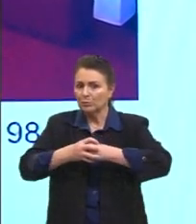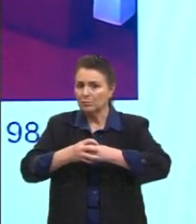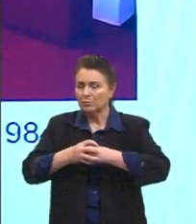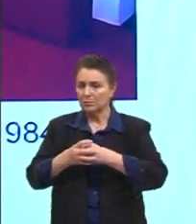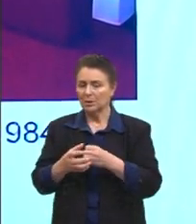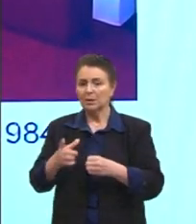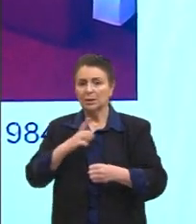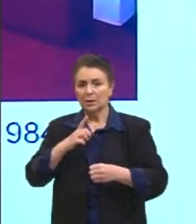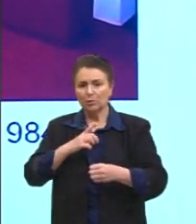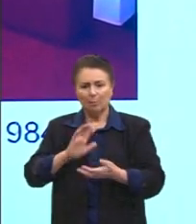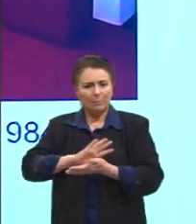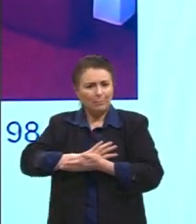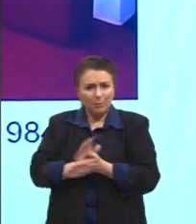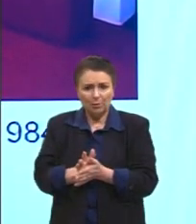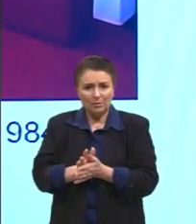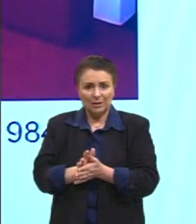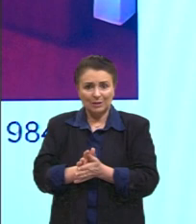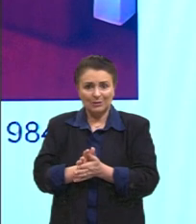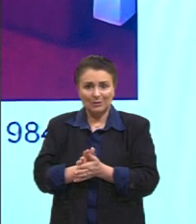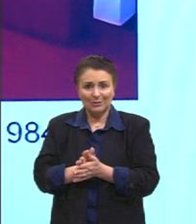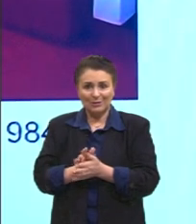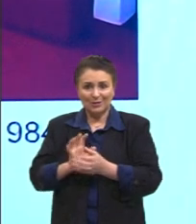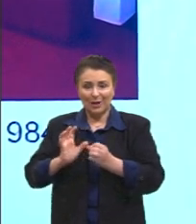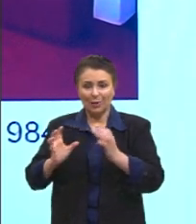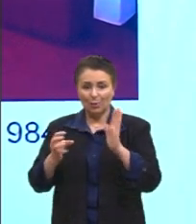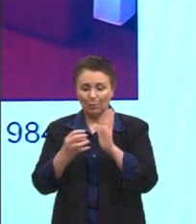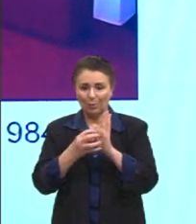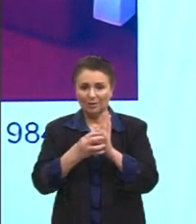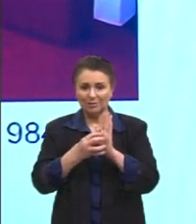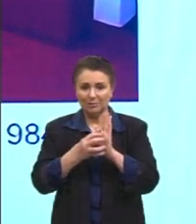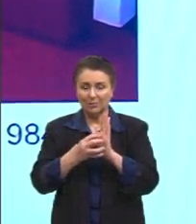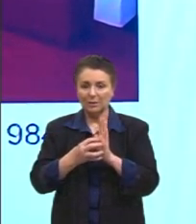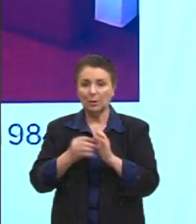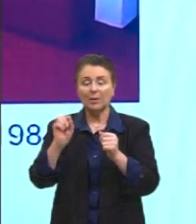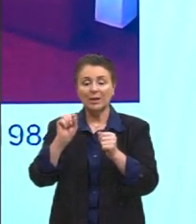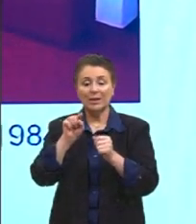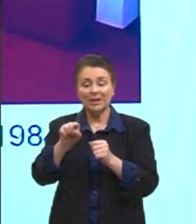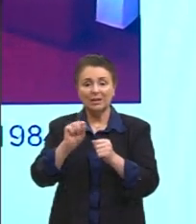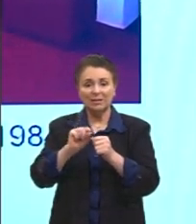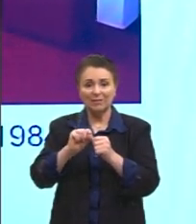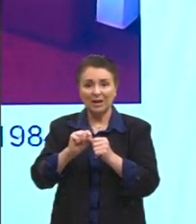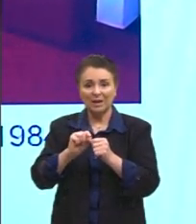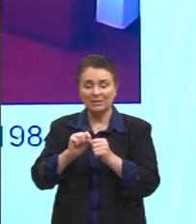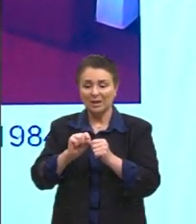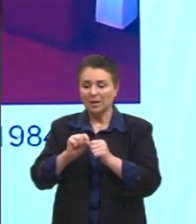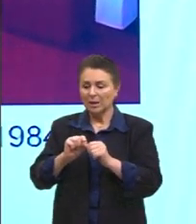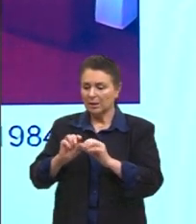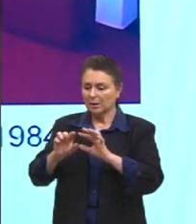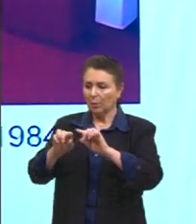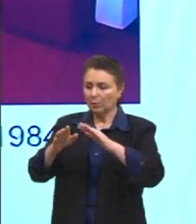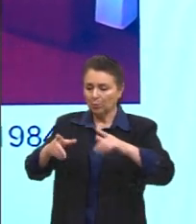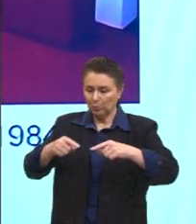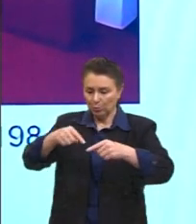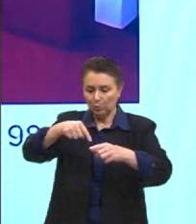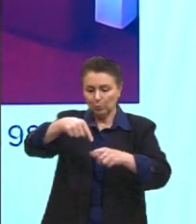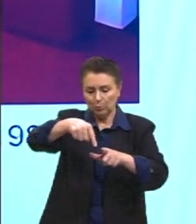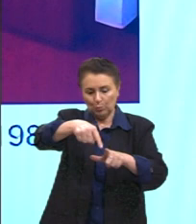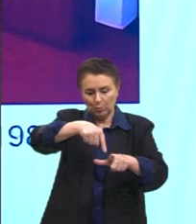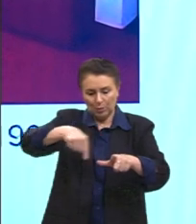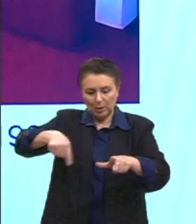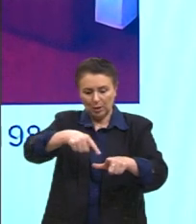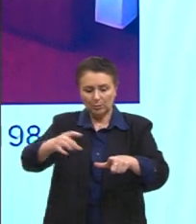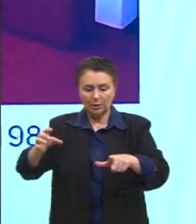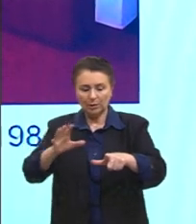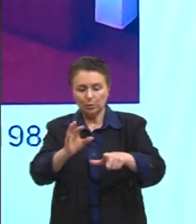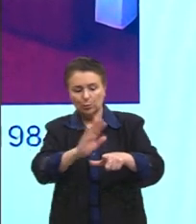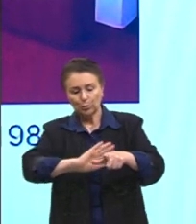preconceito sobre o HIV. Então, o Félix Gonçalves, ele faz essa obra que é um monte de bala, né, o